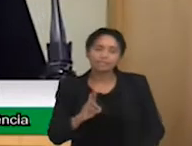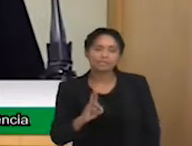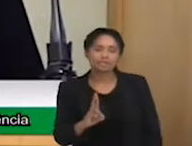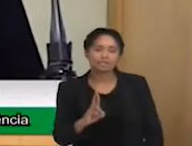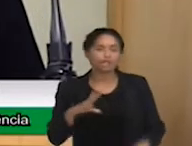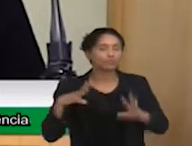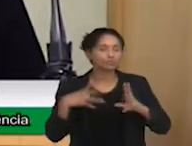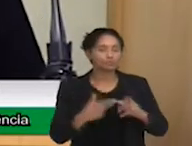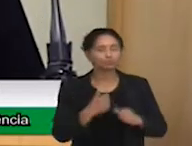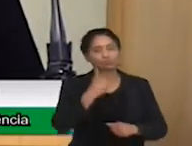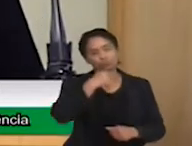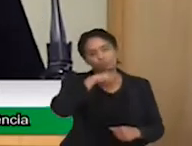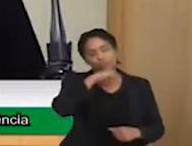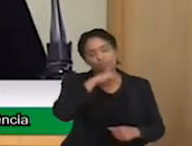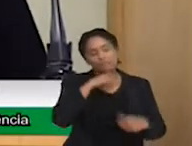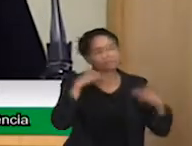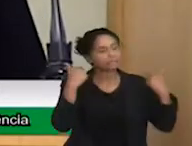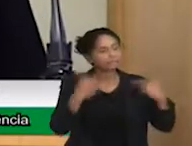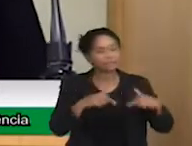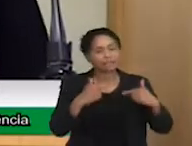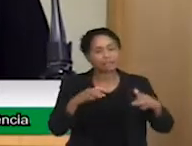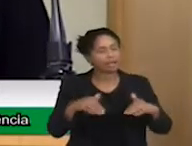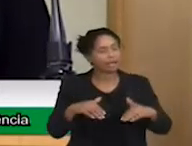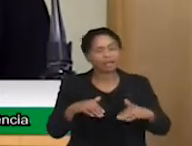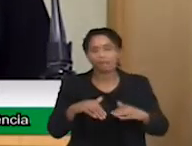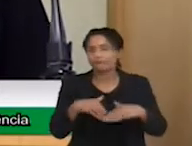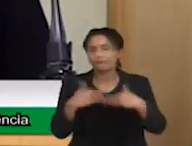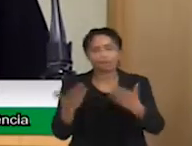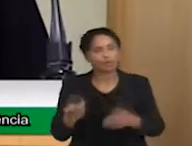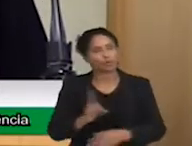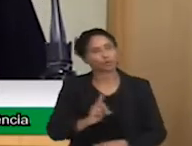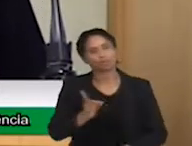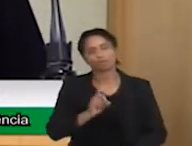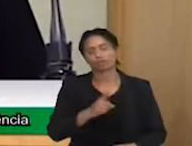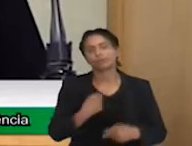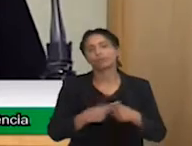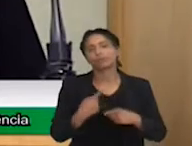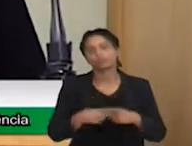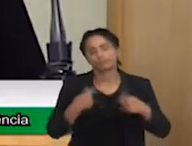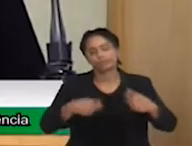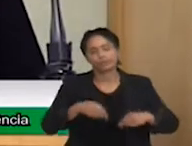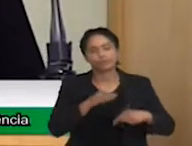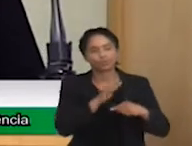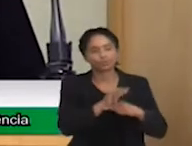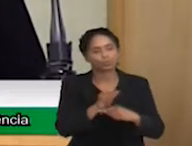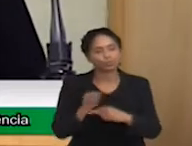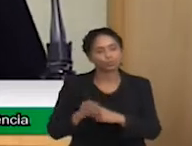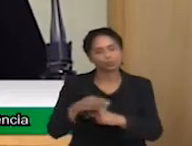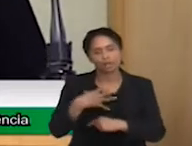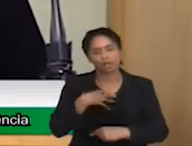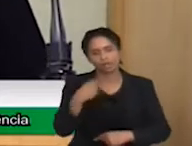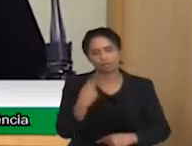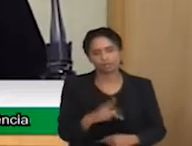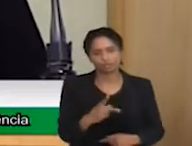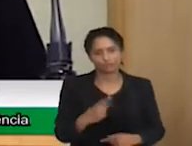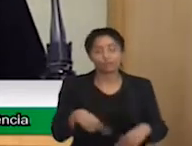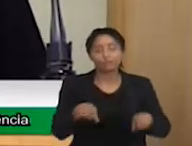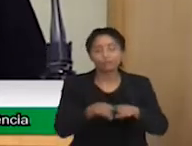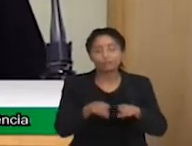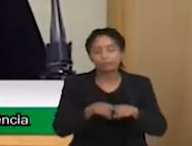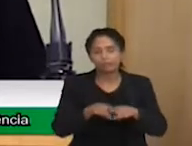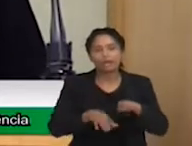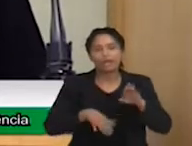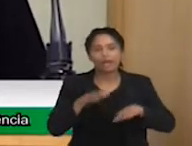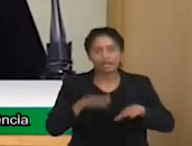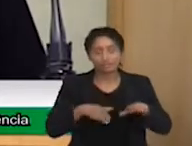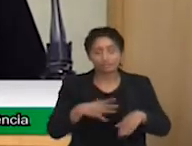seus filhos. As mães que vivem um luto de um filho que já se foi. A mãe que não quer